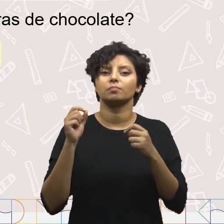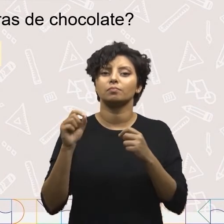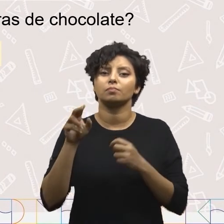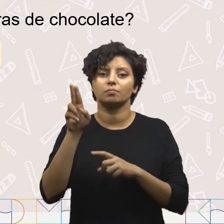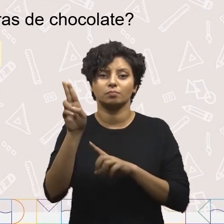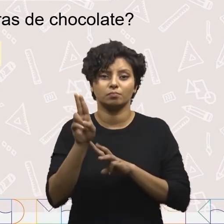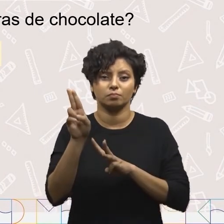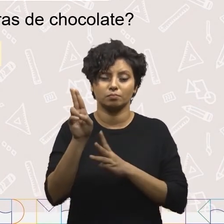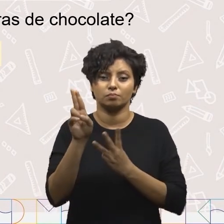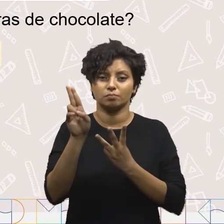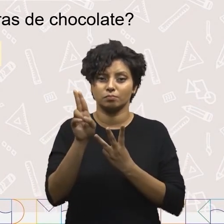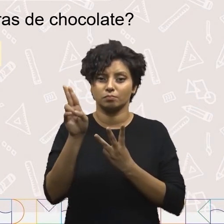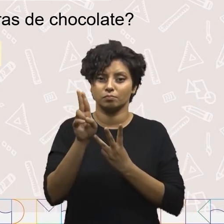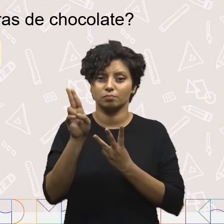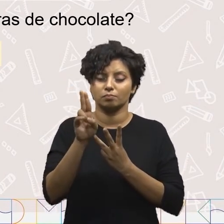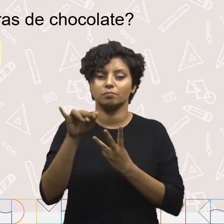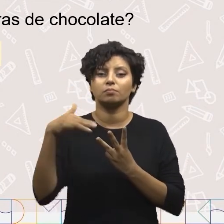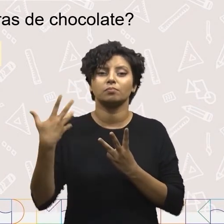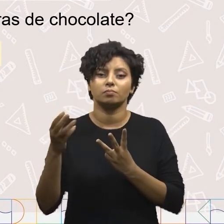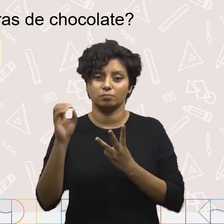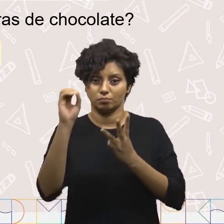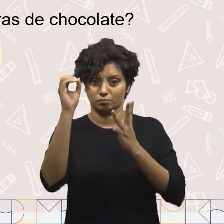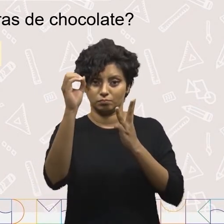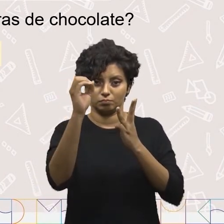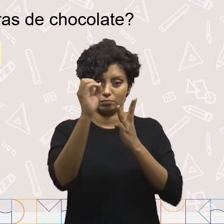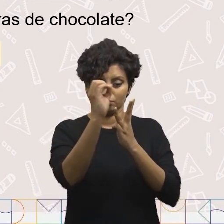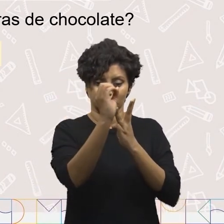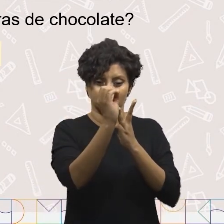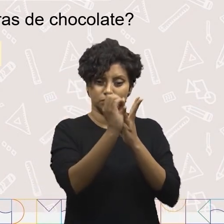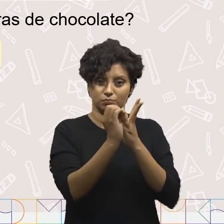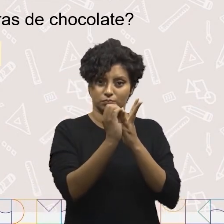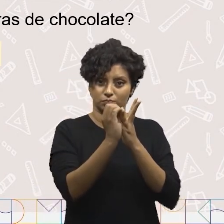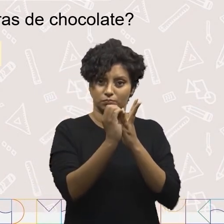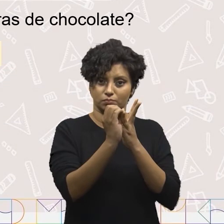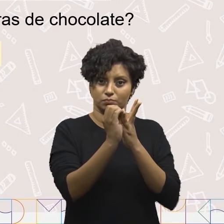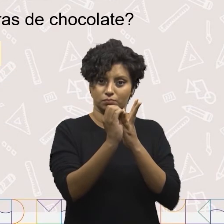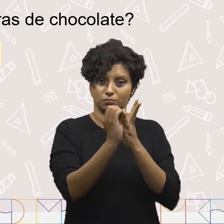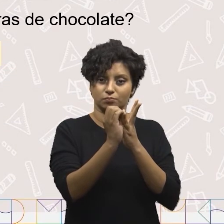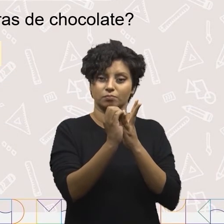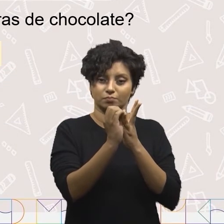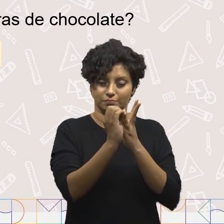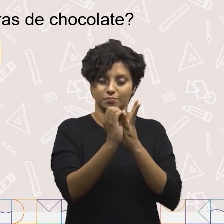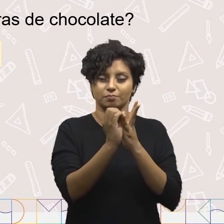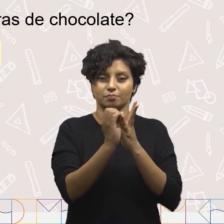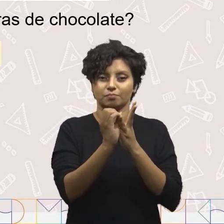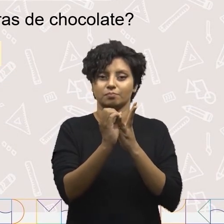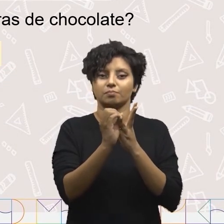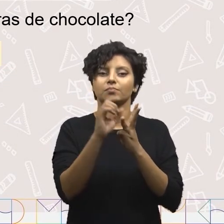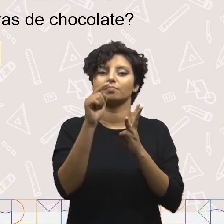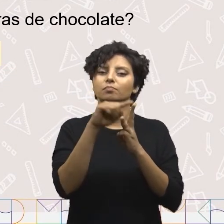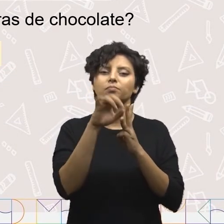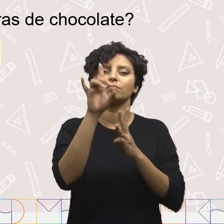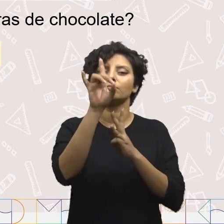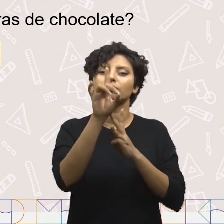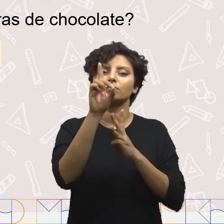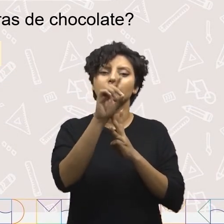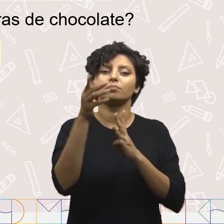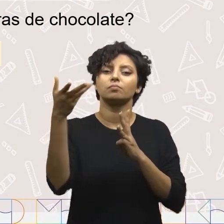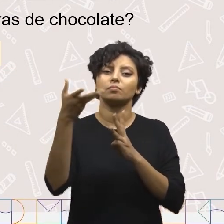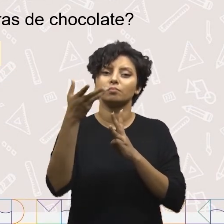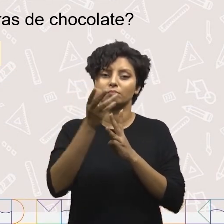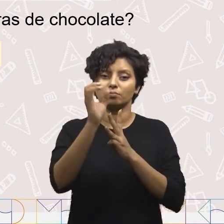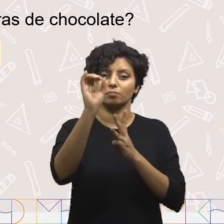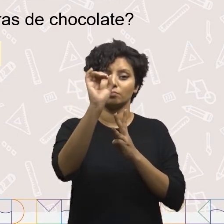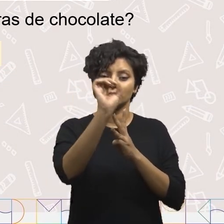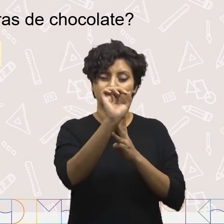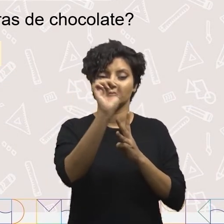unidade. Quanto que é zero mais zero mais zero? Vai dar zero. Vamos agora